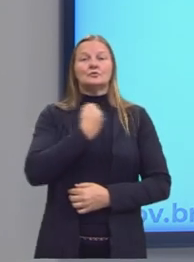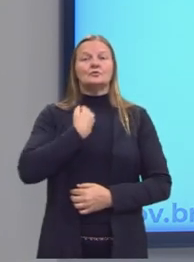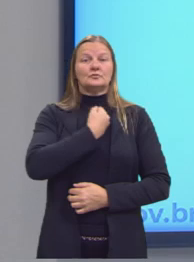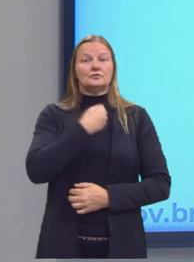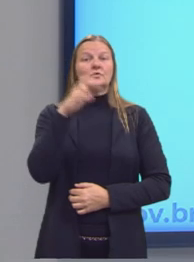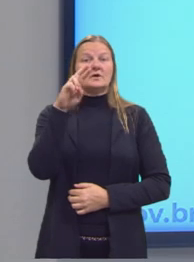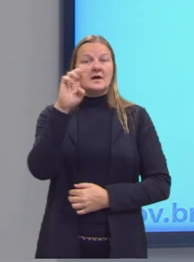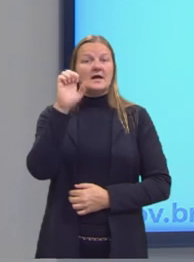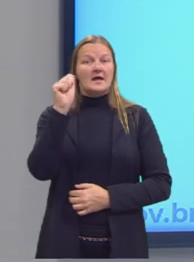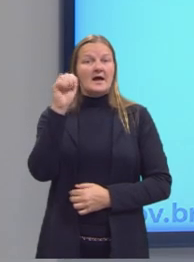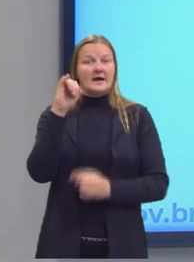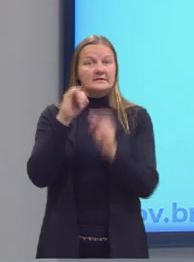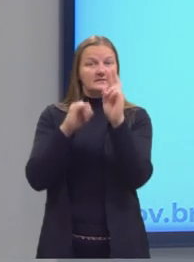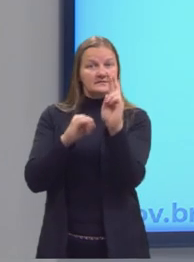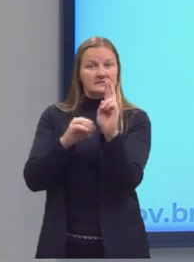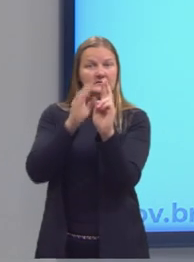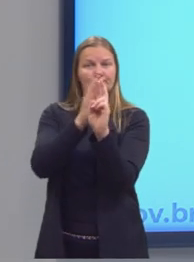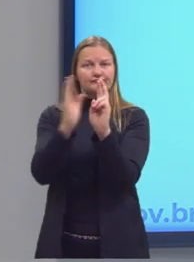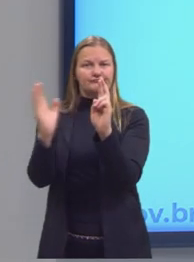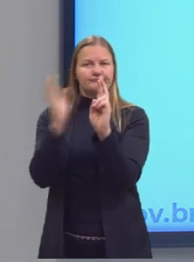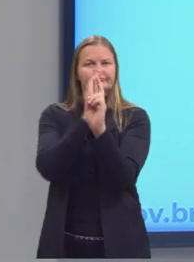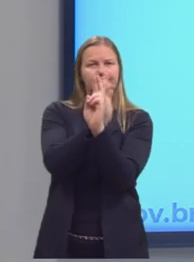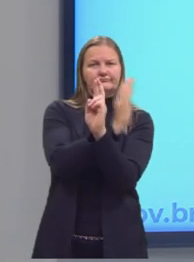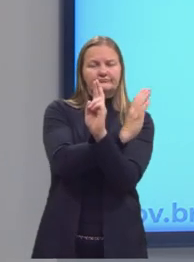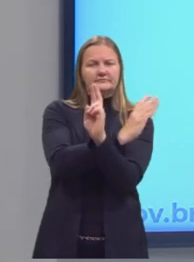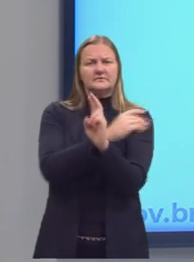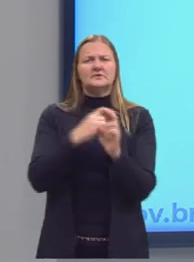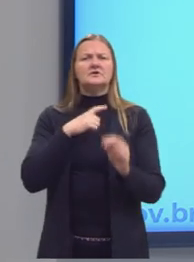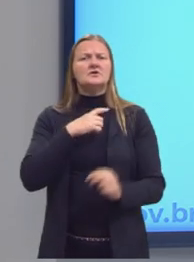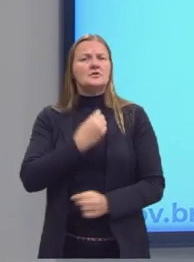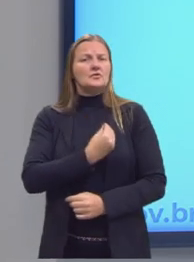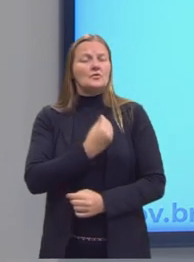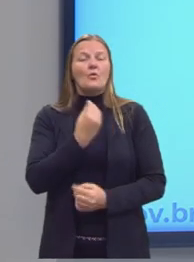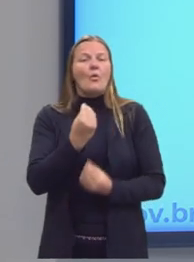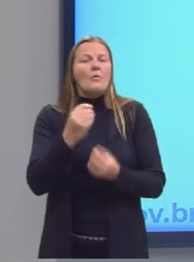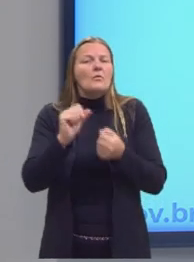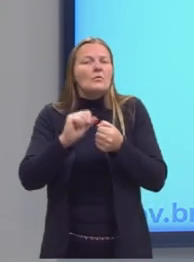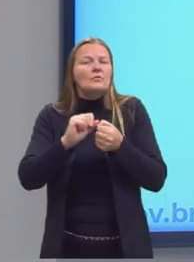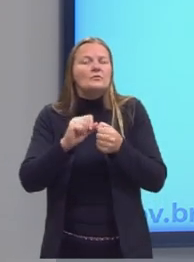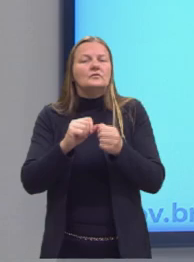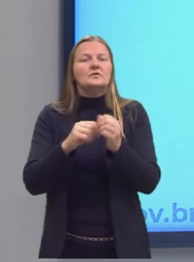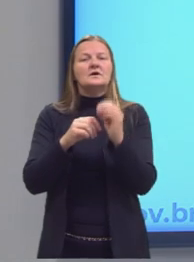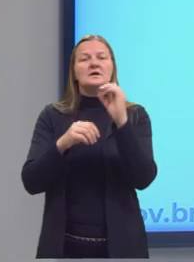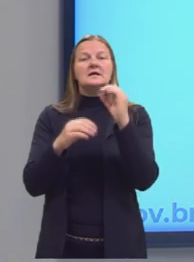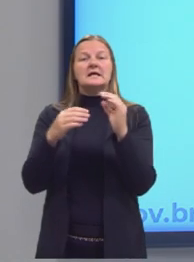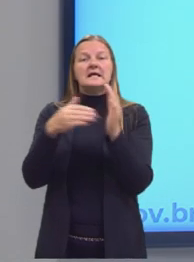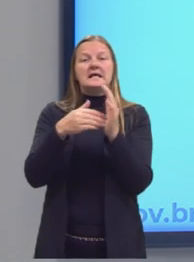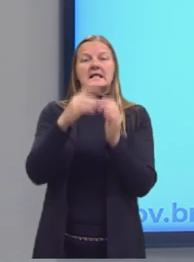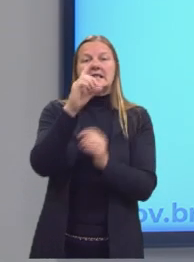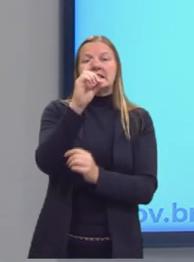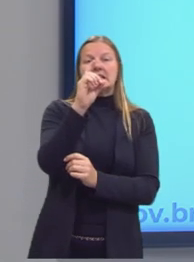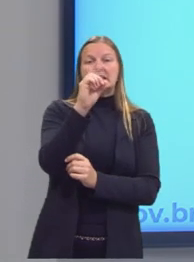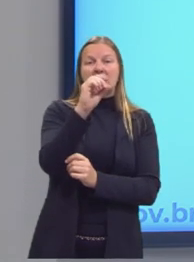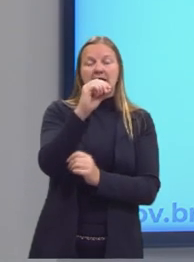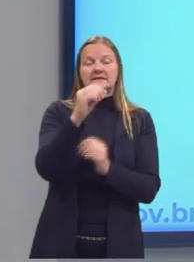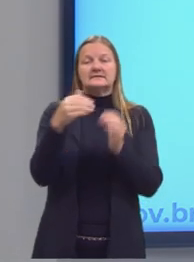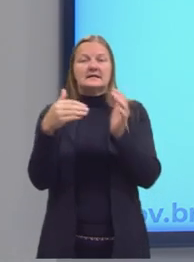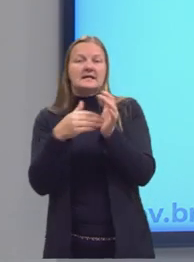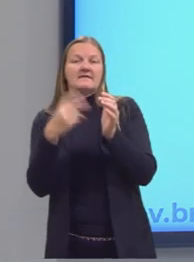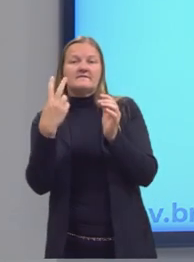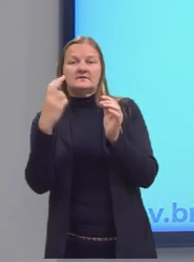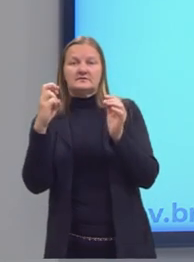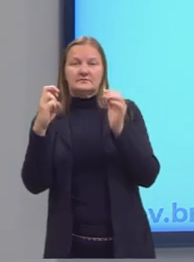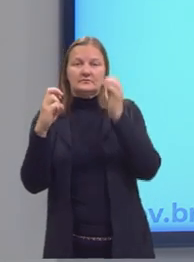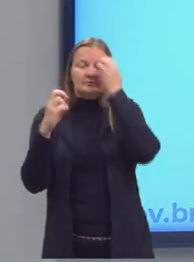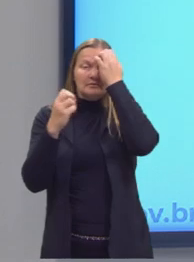que delimitam a sua existência. Seria, por exemplo, o intervalo entre o 10 e o 25 com